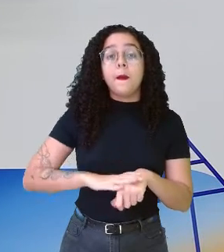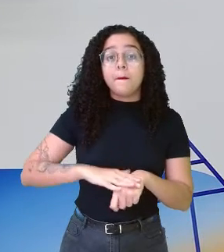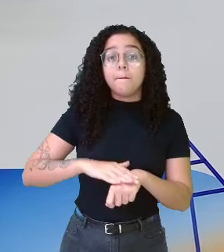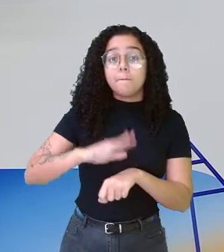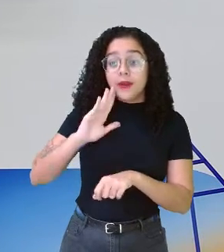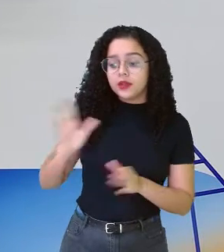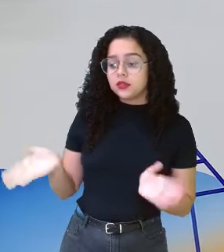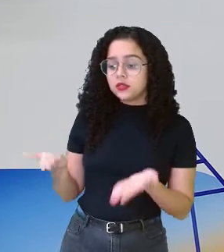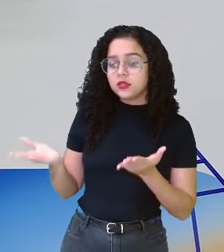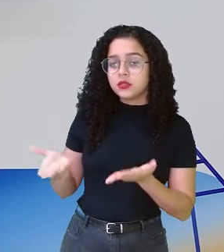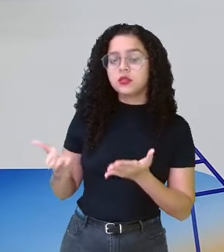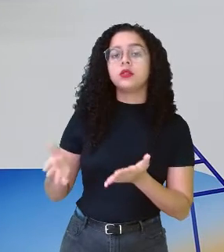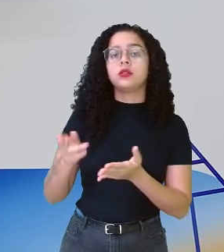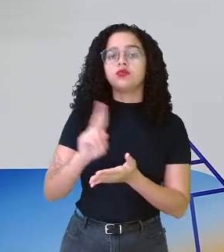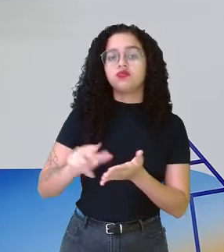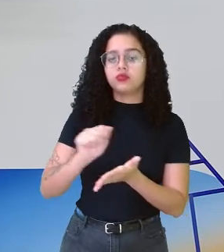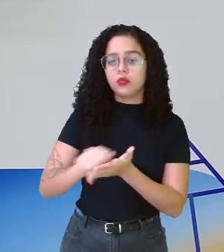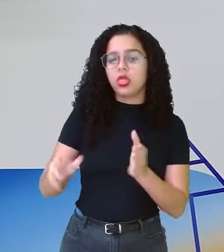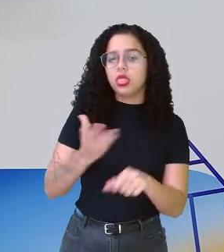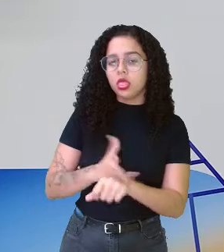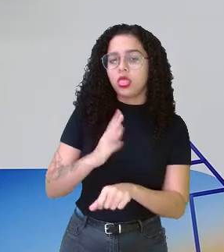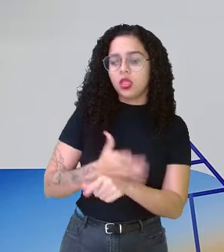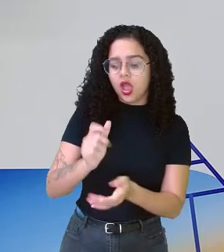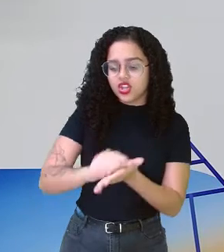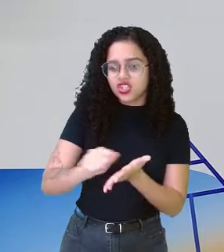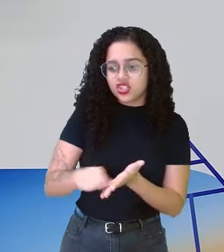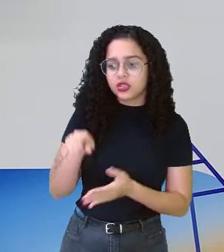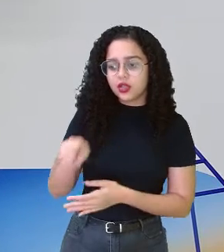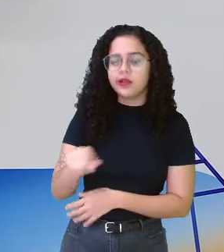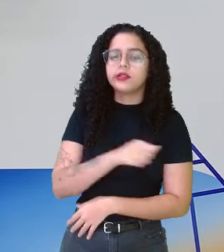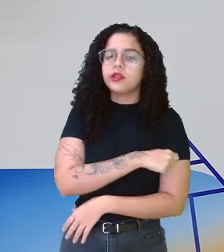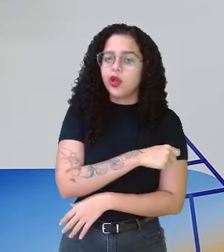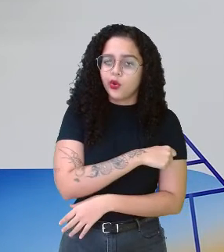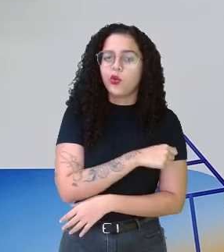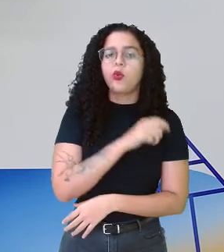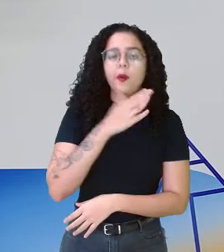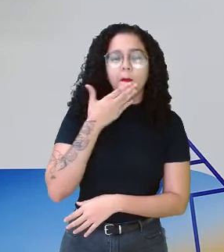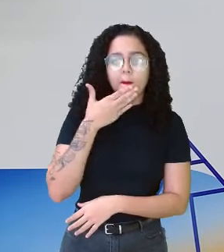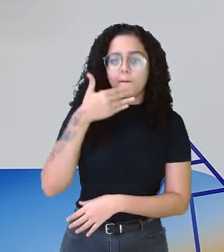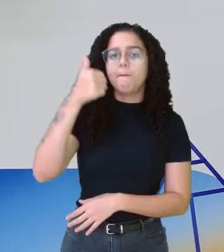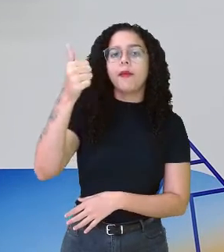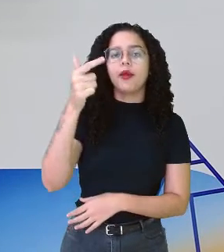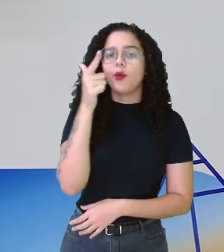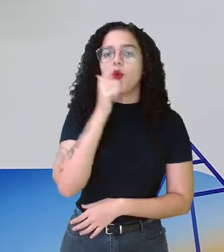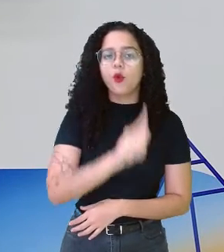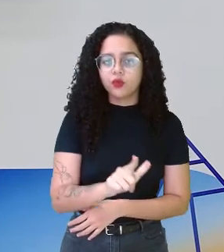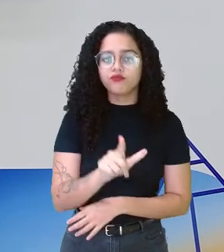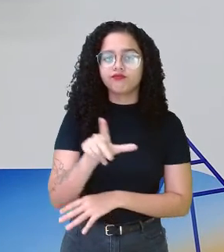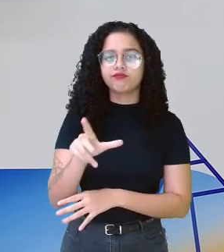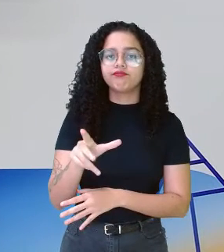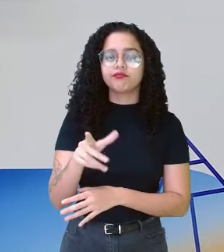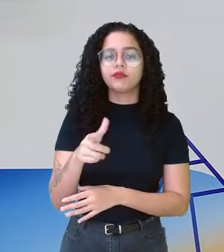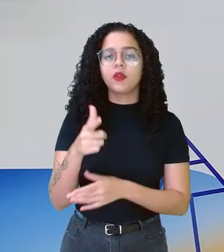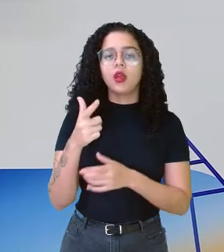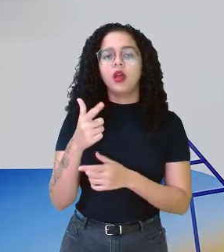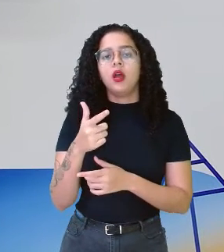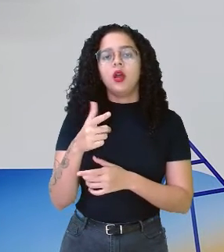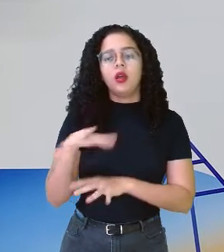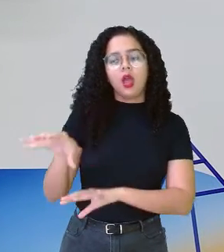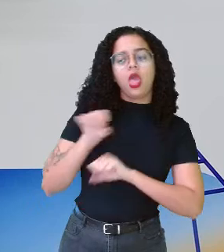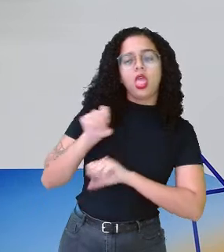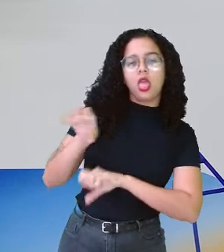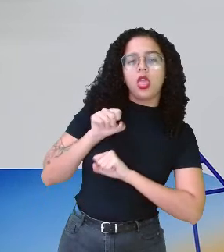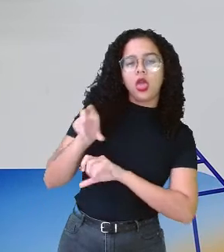for feita, for utilizada, melhor esse estudante, ele vai conseguir adquirir as informações